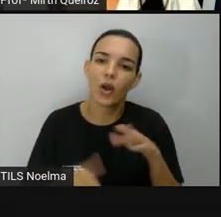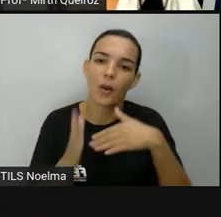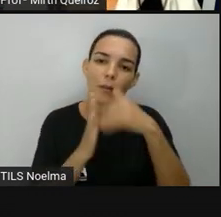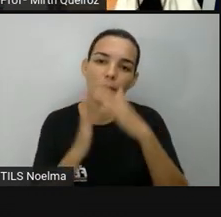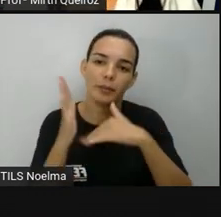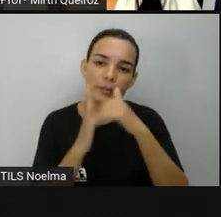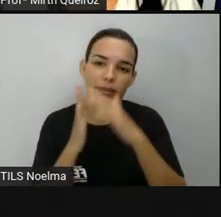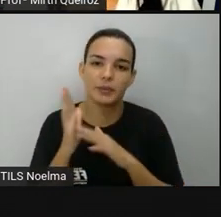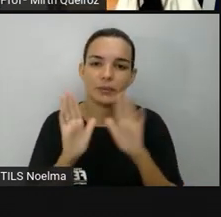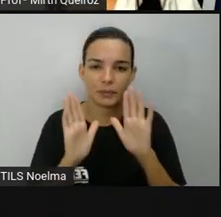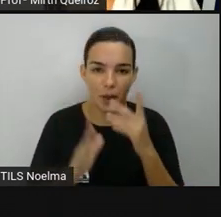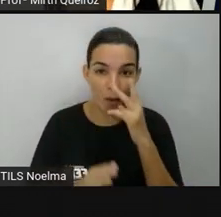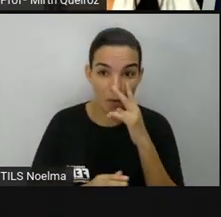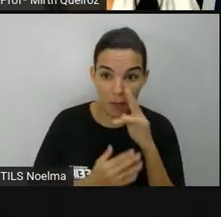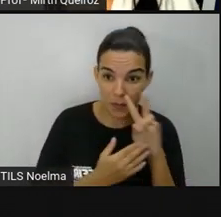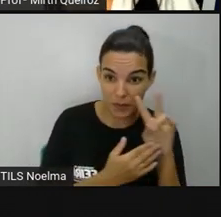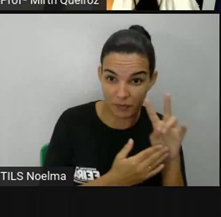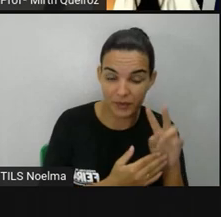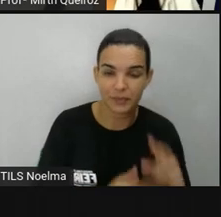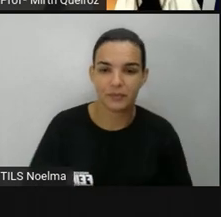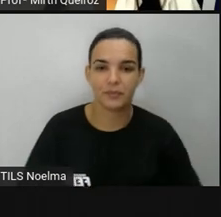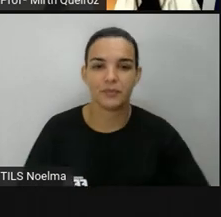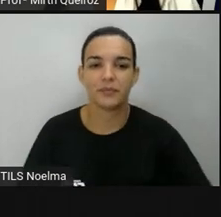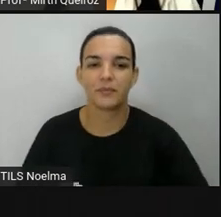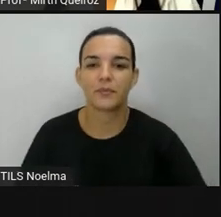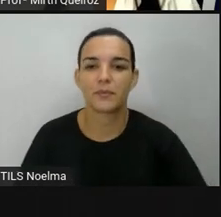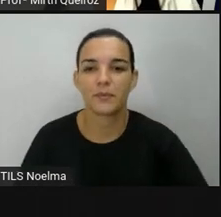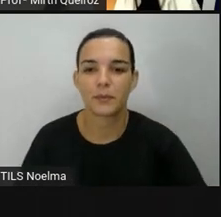apenas aí retâmetros, tá? Vamos lá?